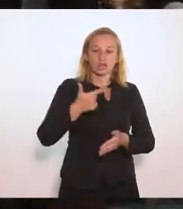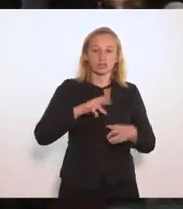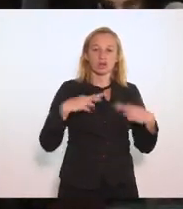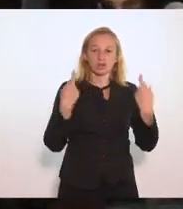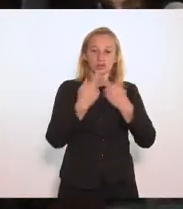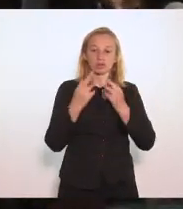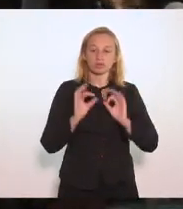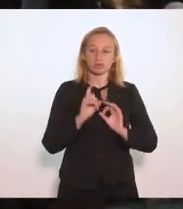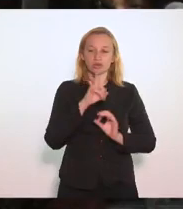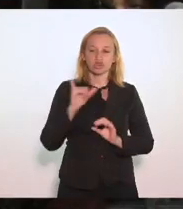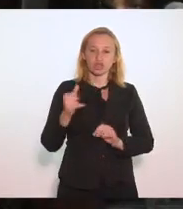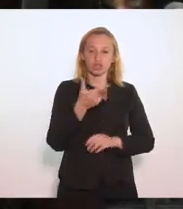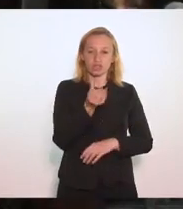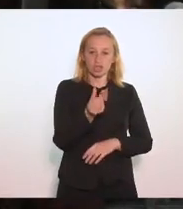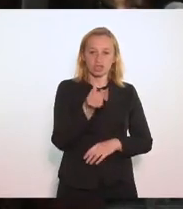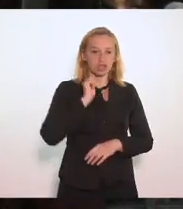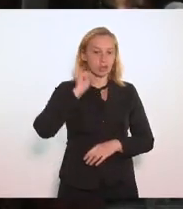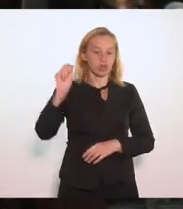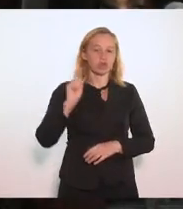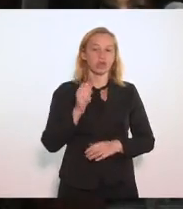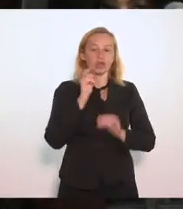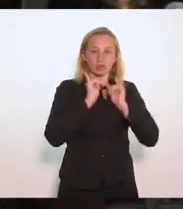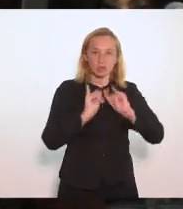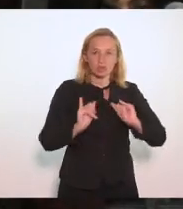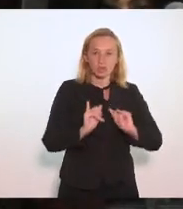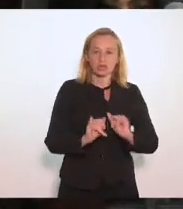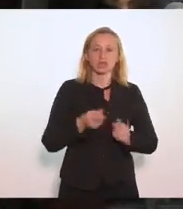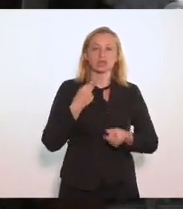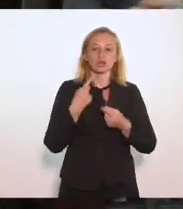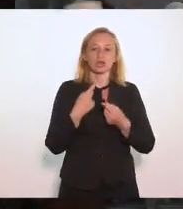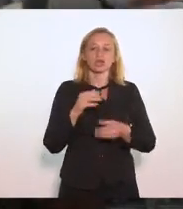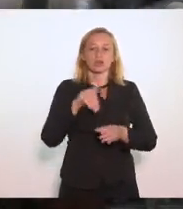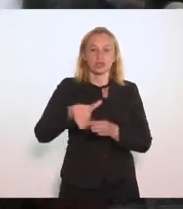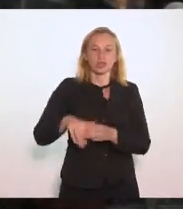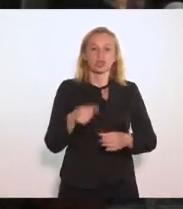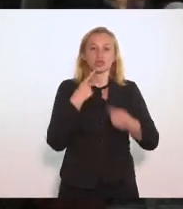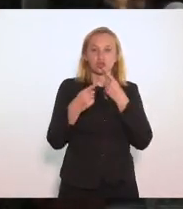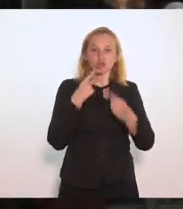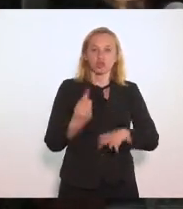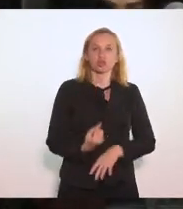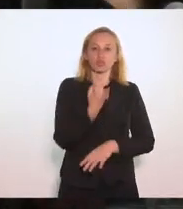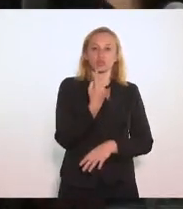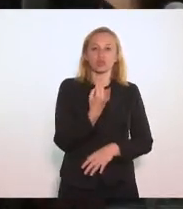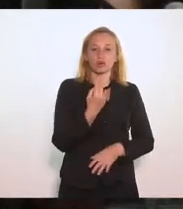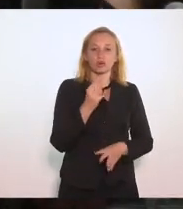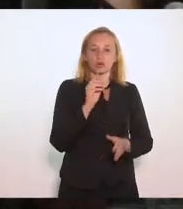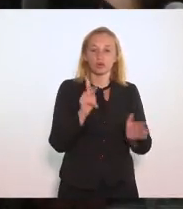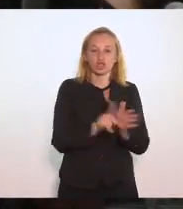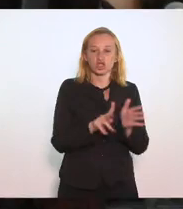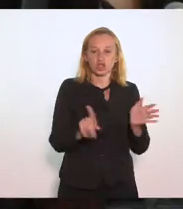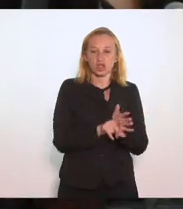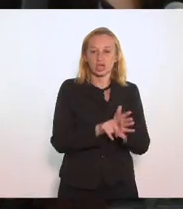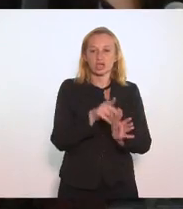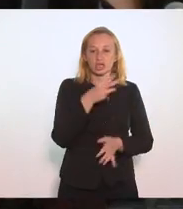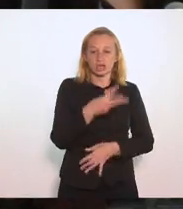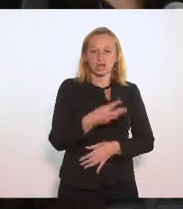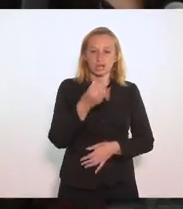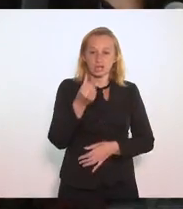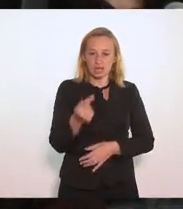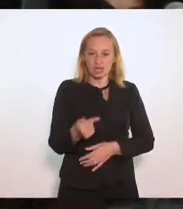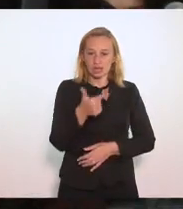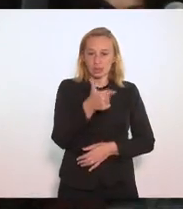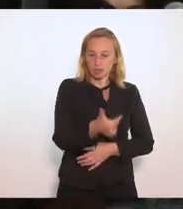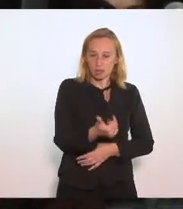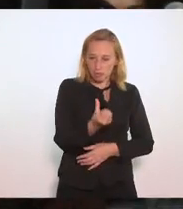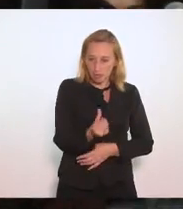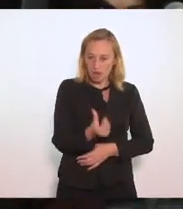extraordinária do dia 6 de abril. Anuncio em regime de urgência em votação e discussão única a projeto de lei 3761 de 21 de autoria